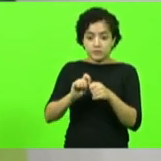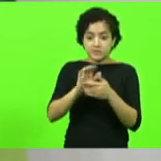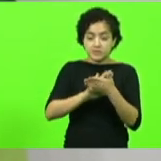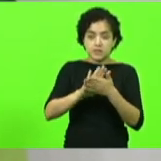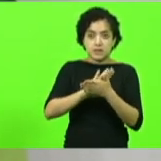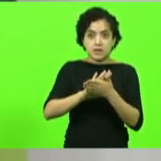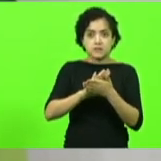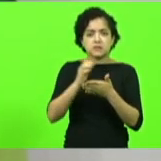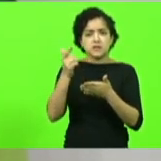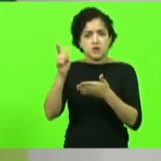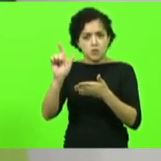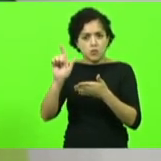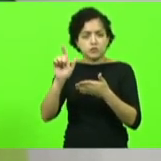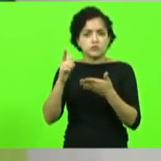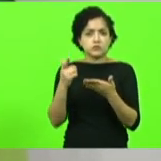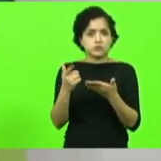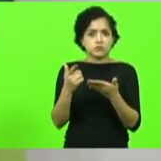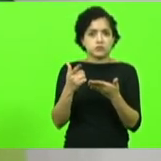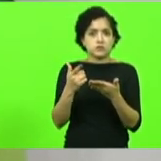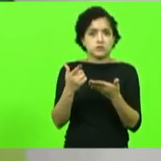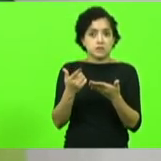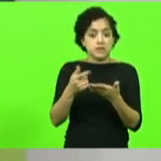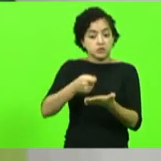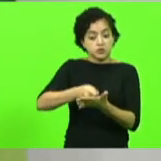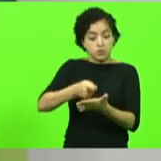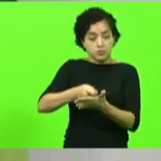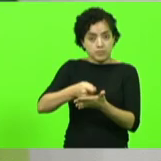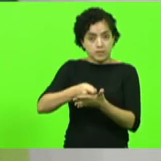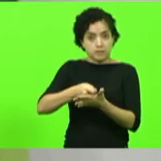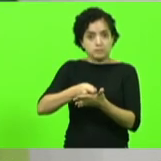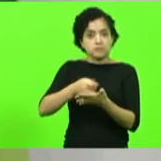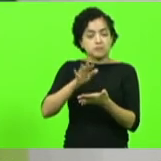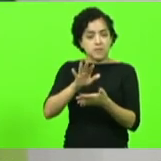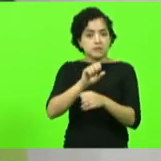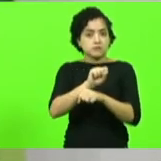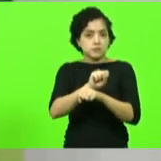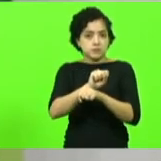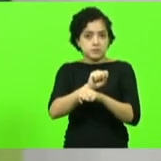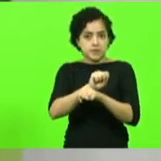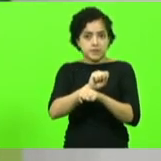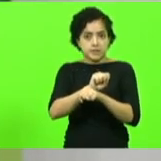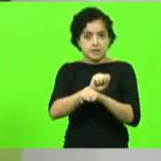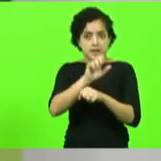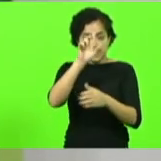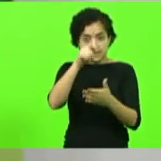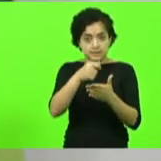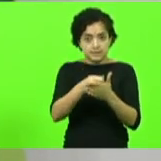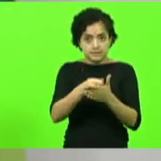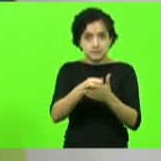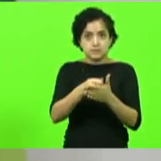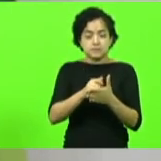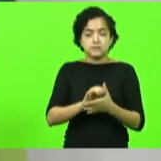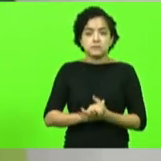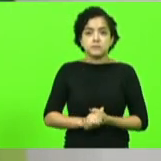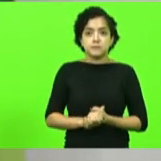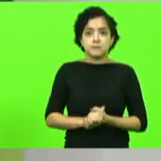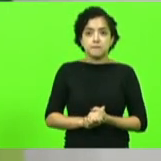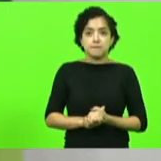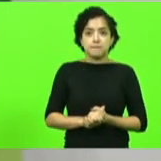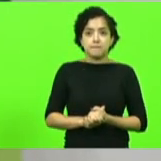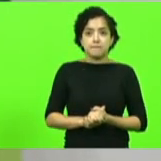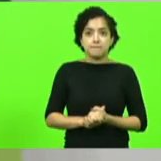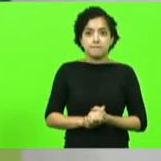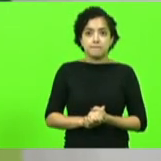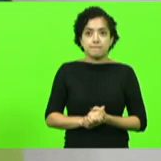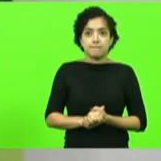maneiras de fazer essa cobrança mas nós vamos aguardar ainda a decisão do conselho superior do ministério público a esse